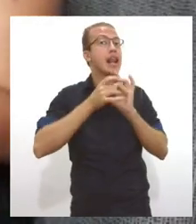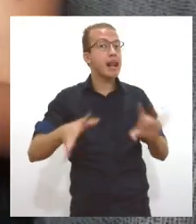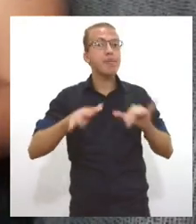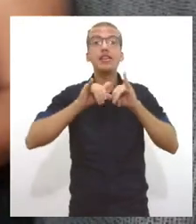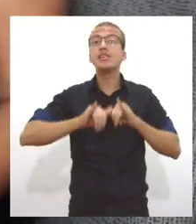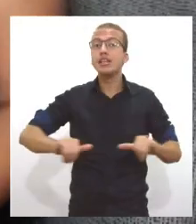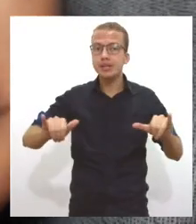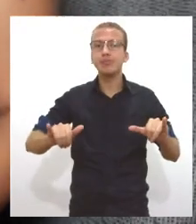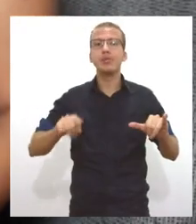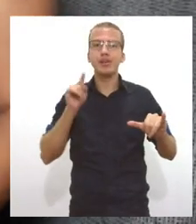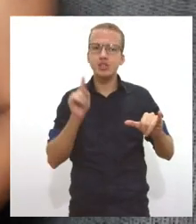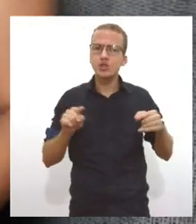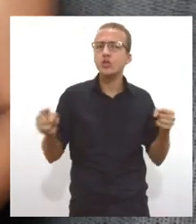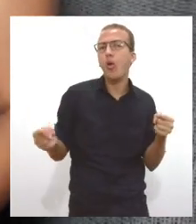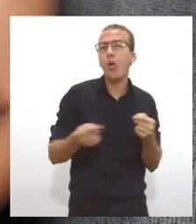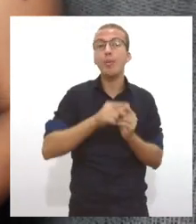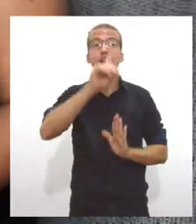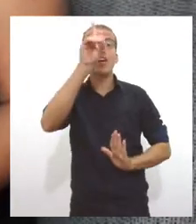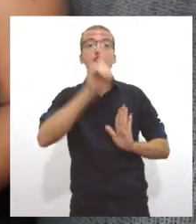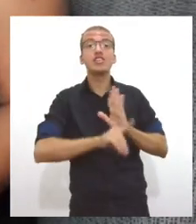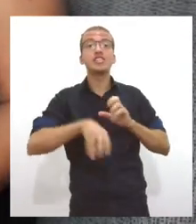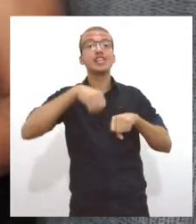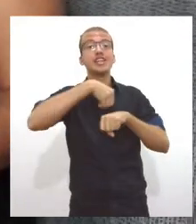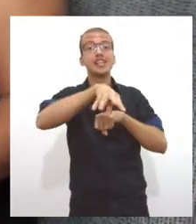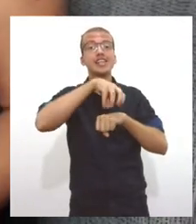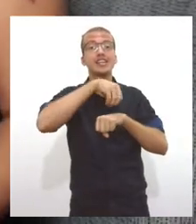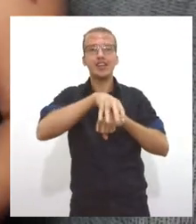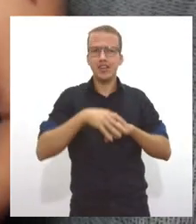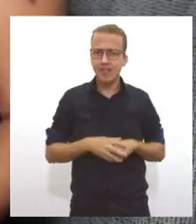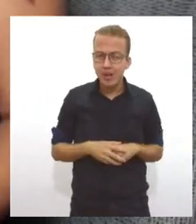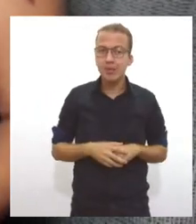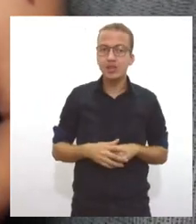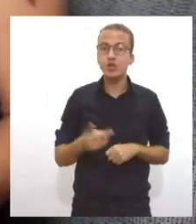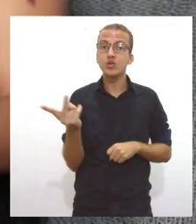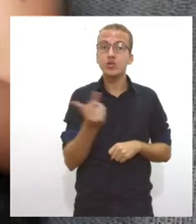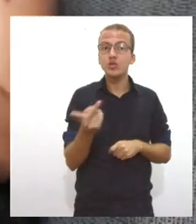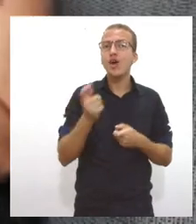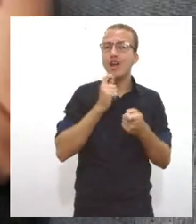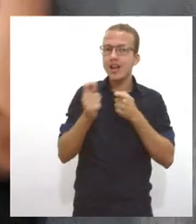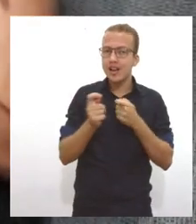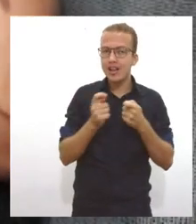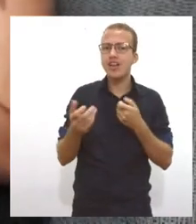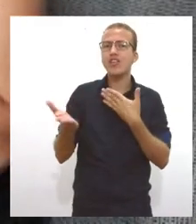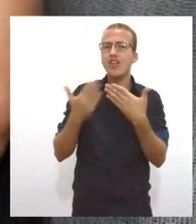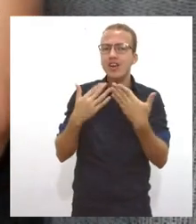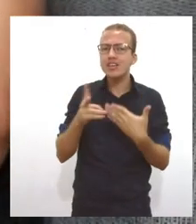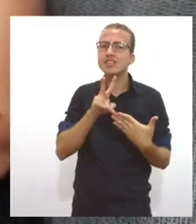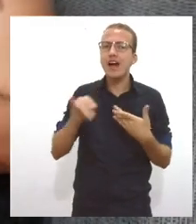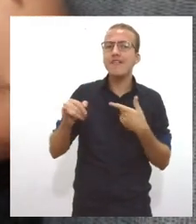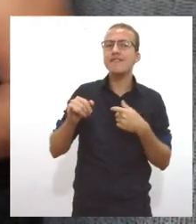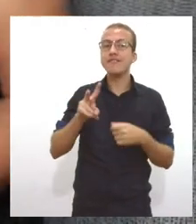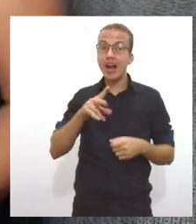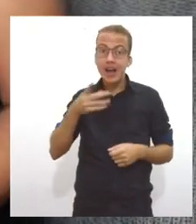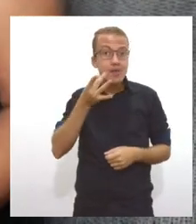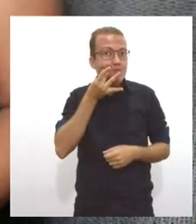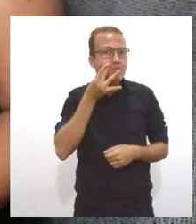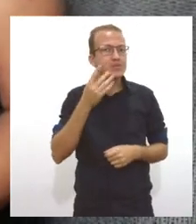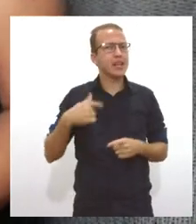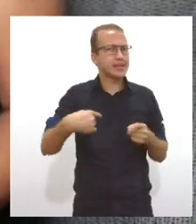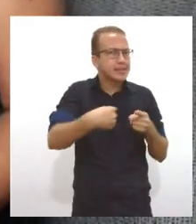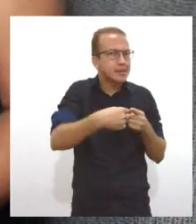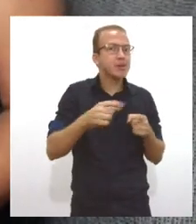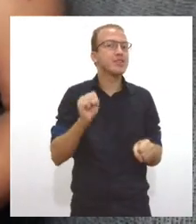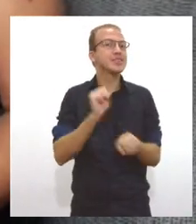que rima com direito a informação duas jornalistas vão conversar com a gente ao vivo daqui a pouquinho eu